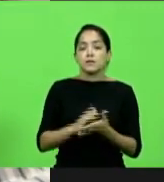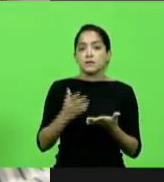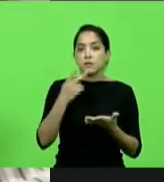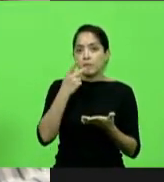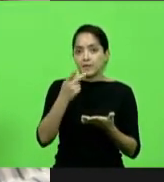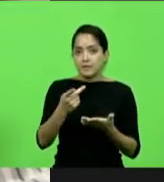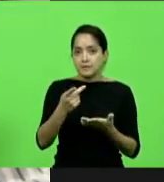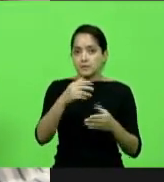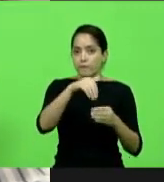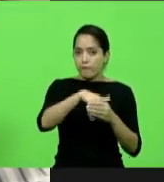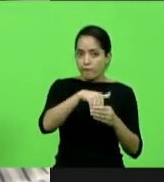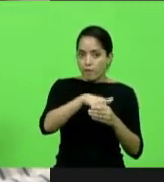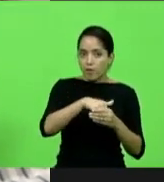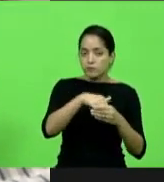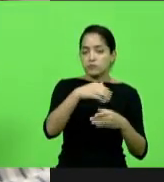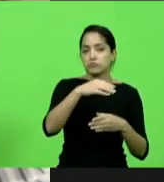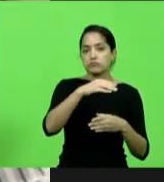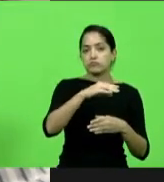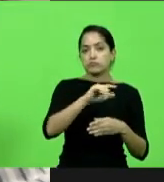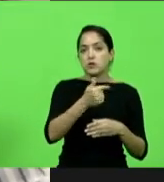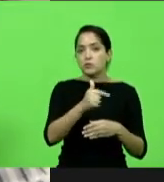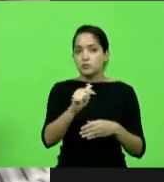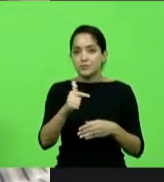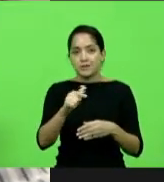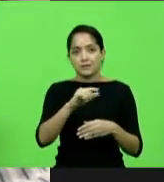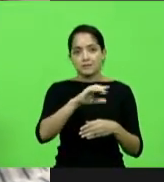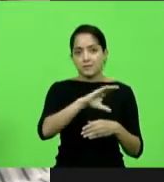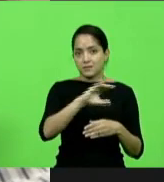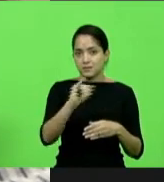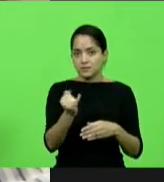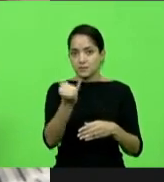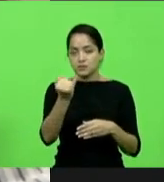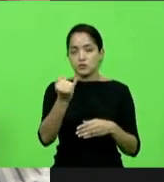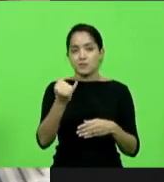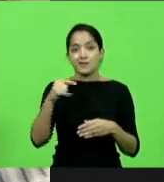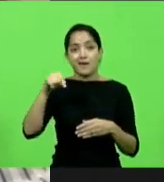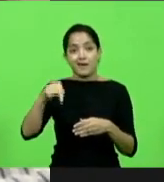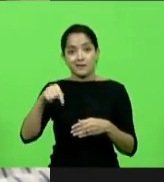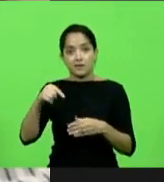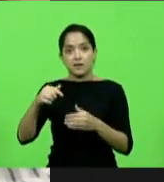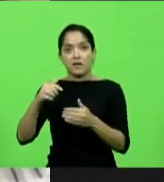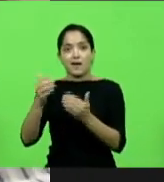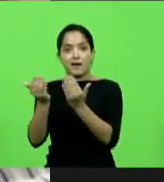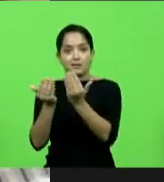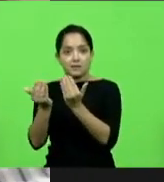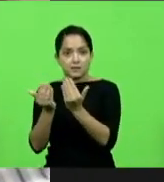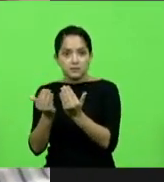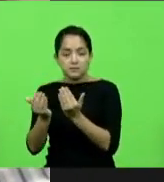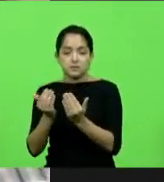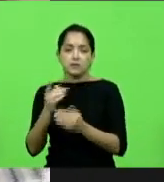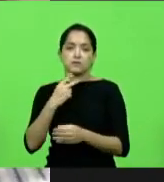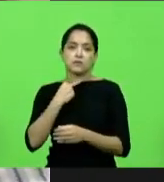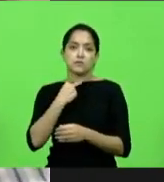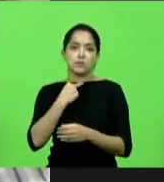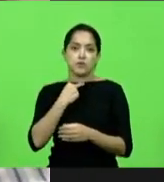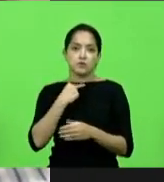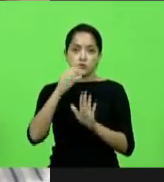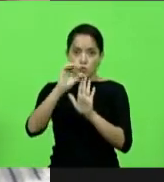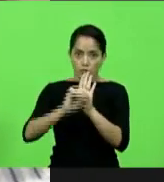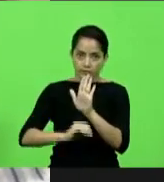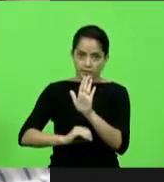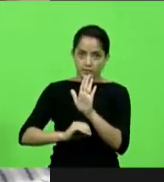sem o voto da CCJ, o plenário não pode analisar o decreto. Ou seja, o ofício